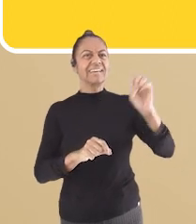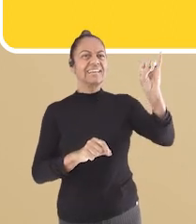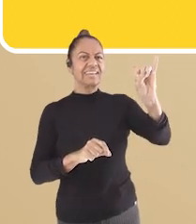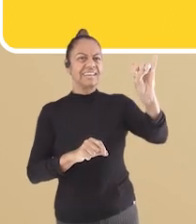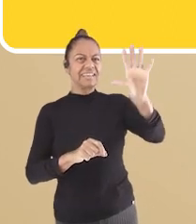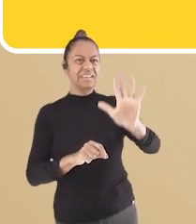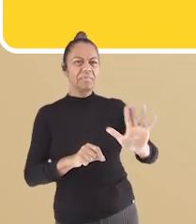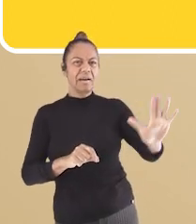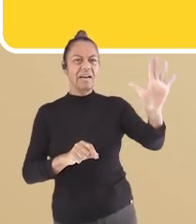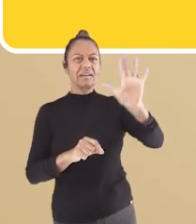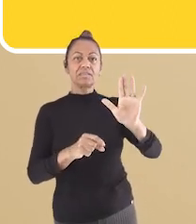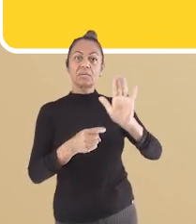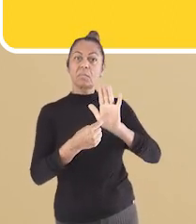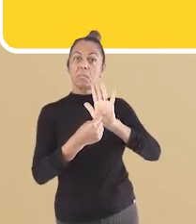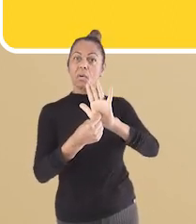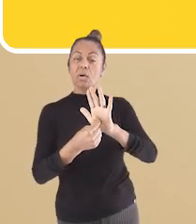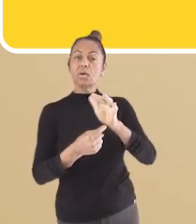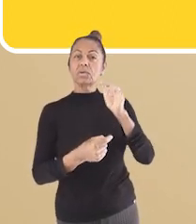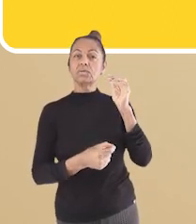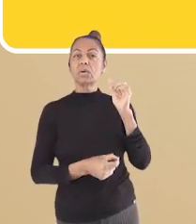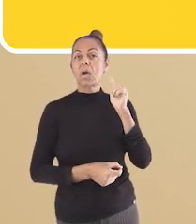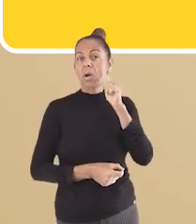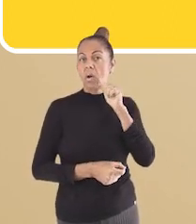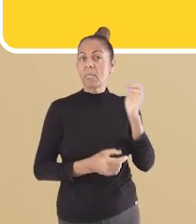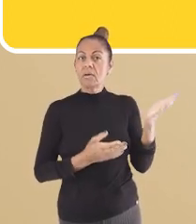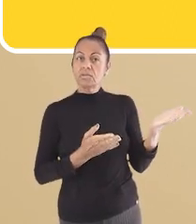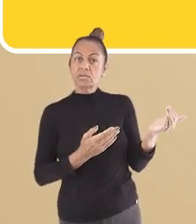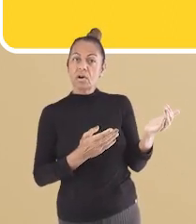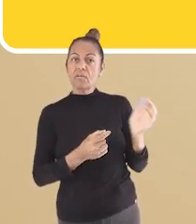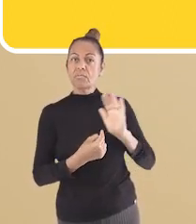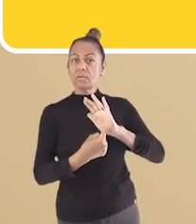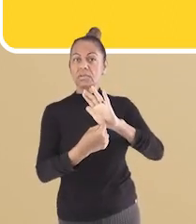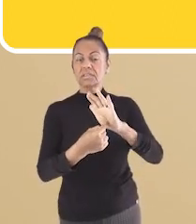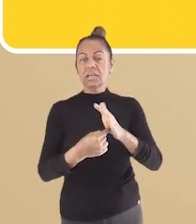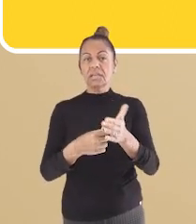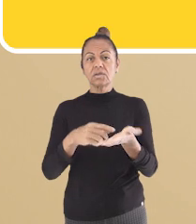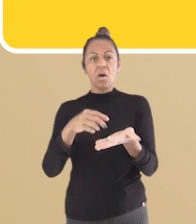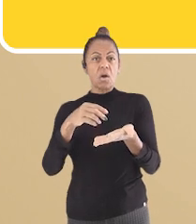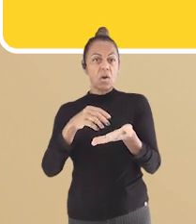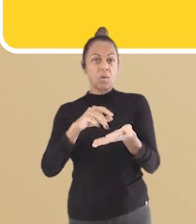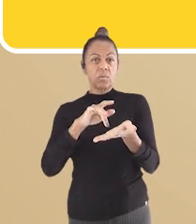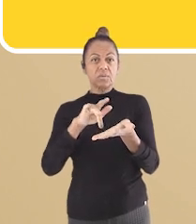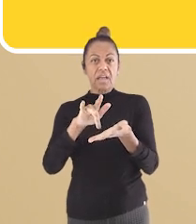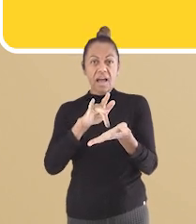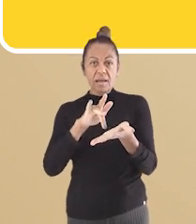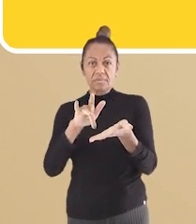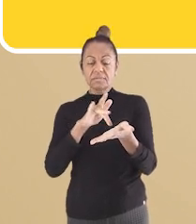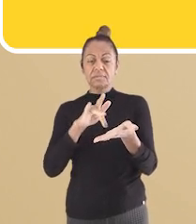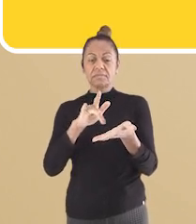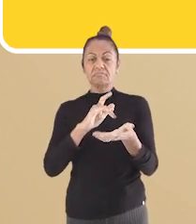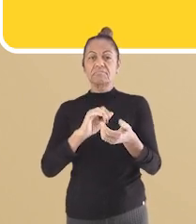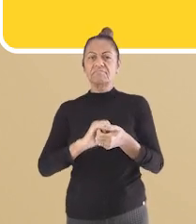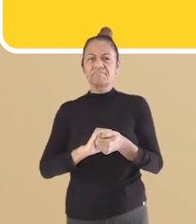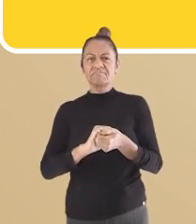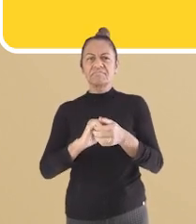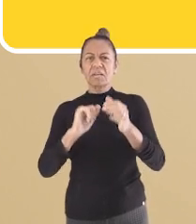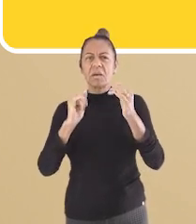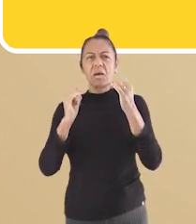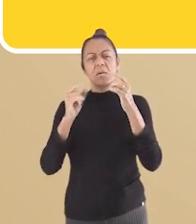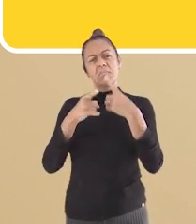imagens. Aqui temos uma moça apontando para o tablet. Para um anúncio